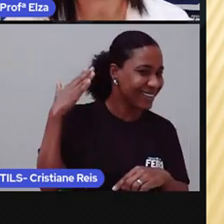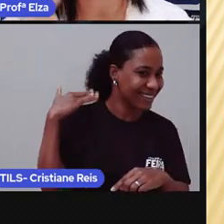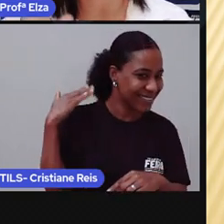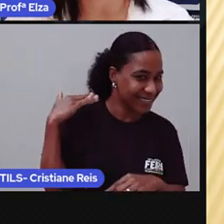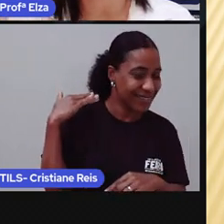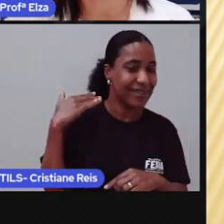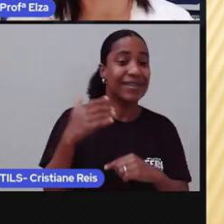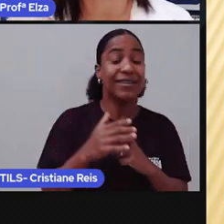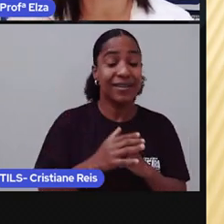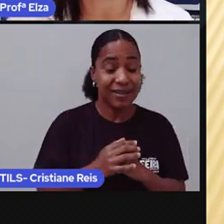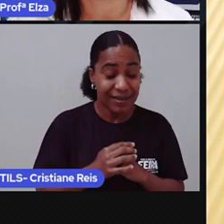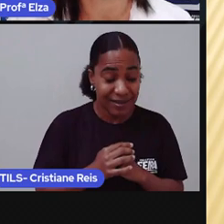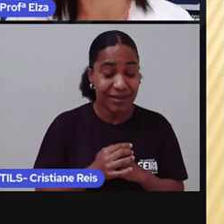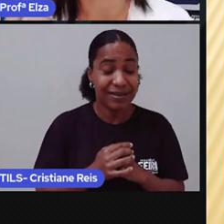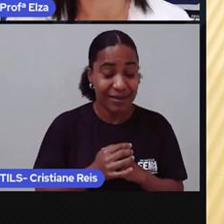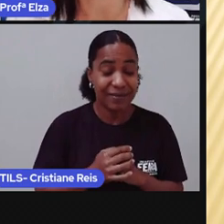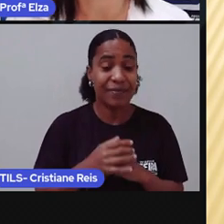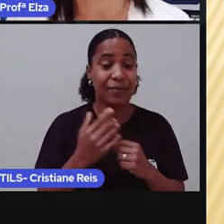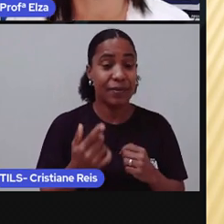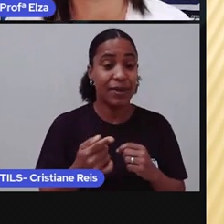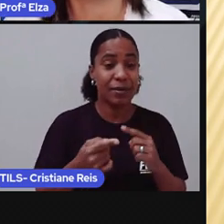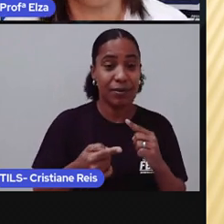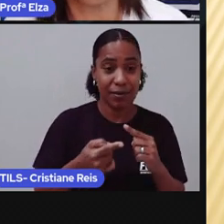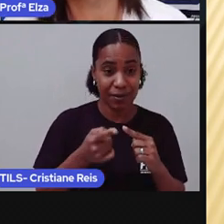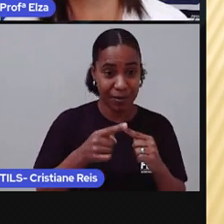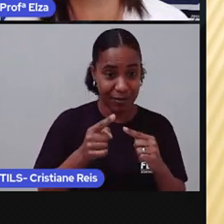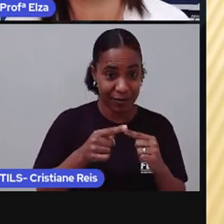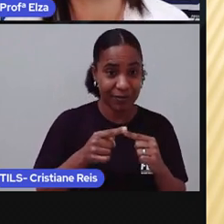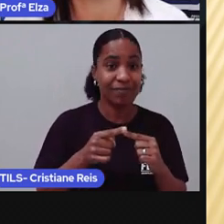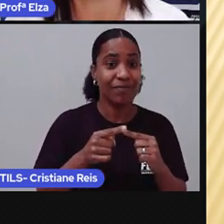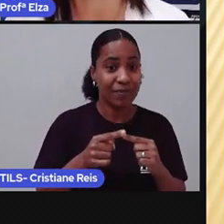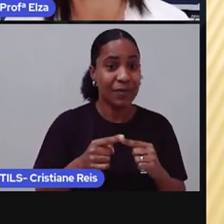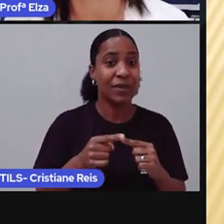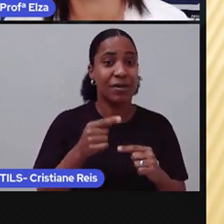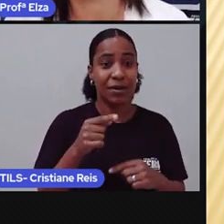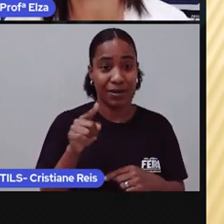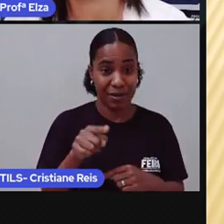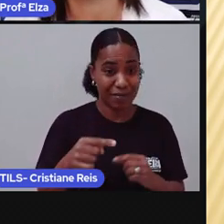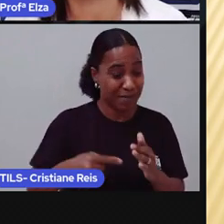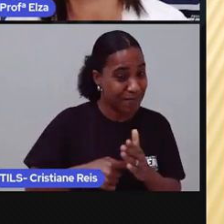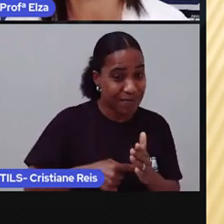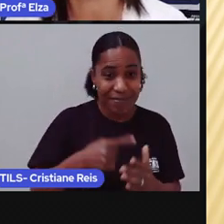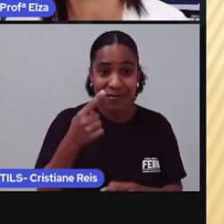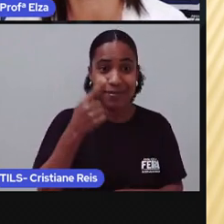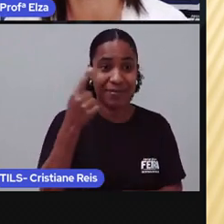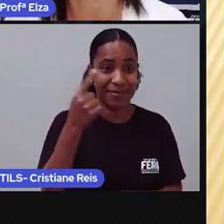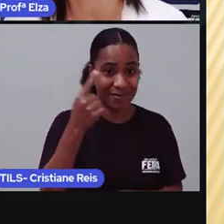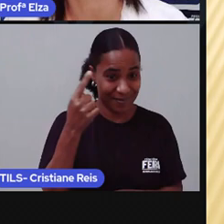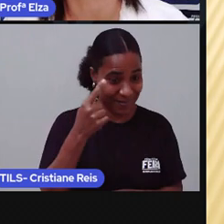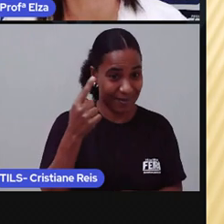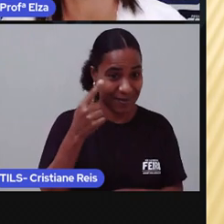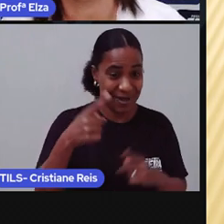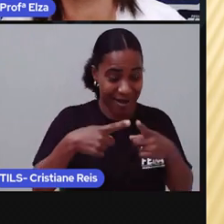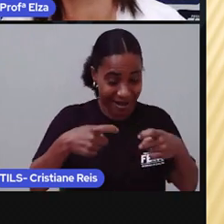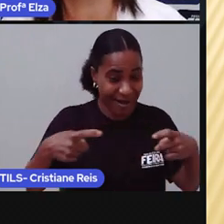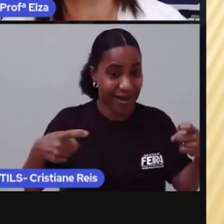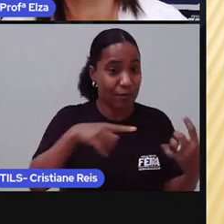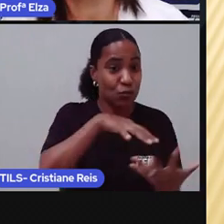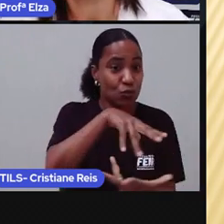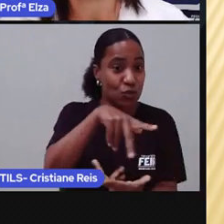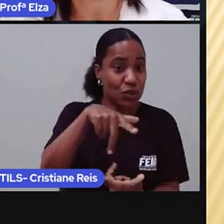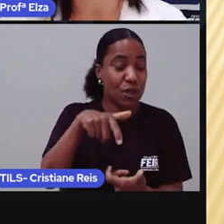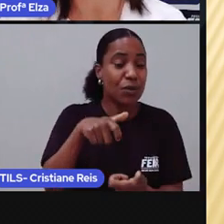E foi justamente na Primeira Guerra Mundial, World War Iain, Primeira Guerra Mundial,